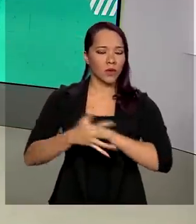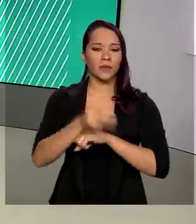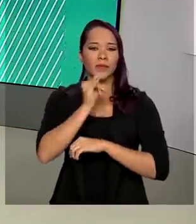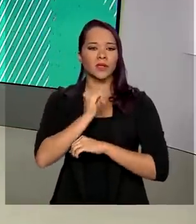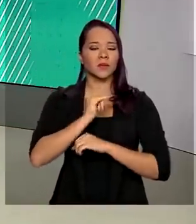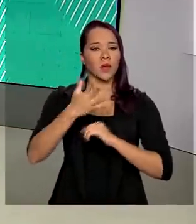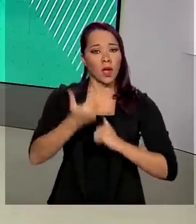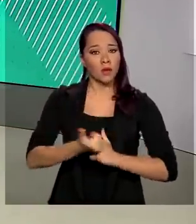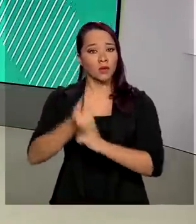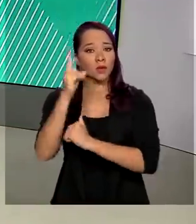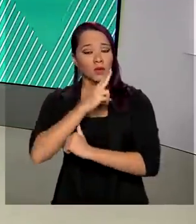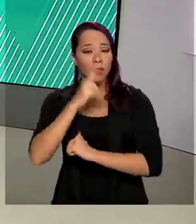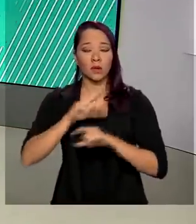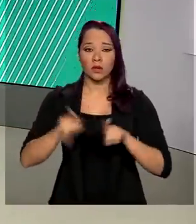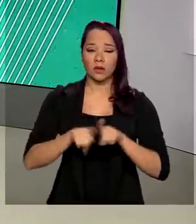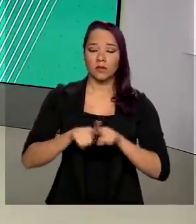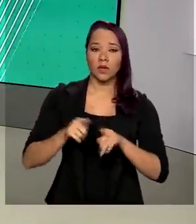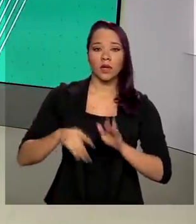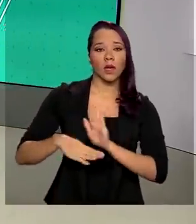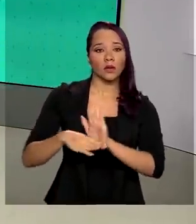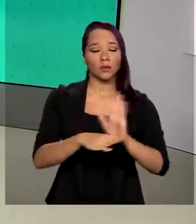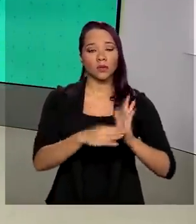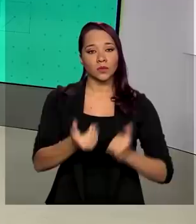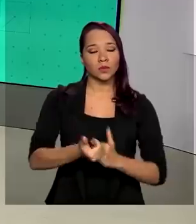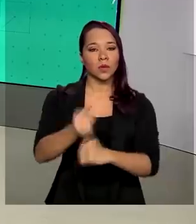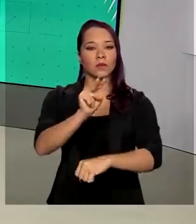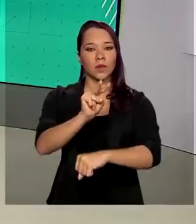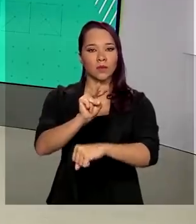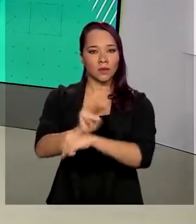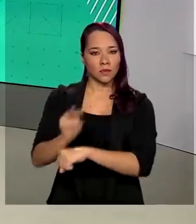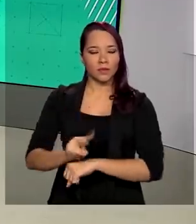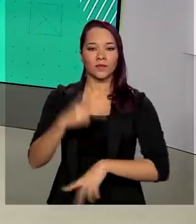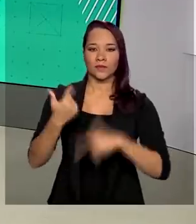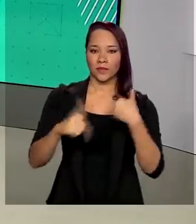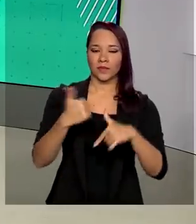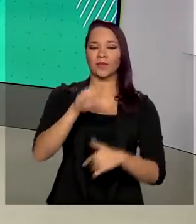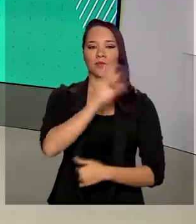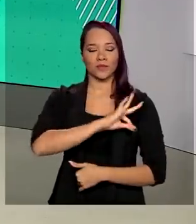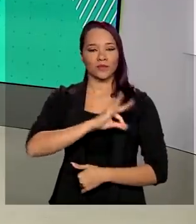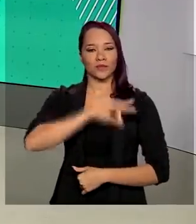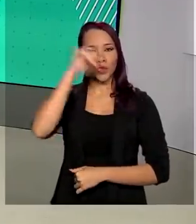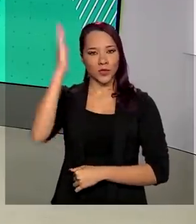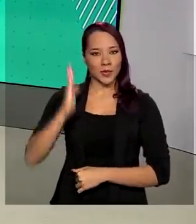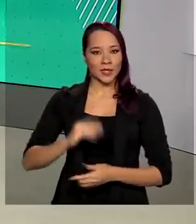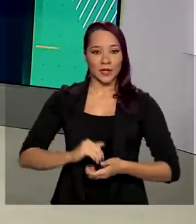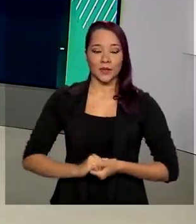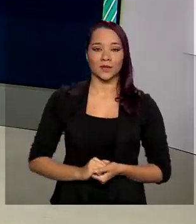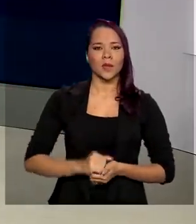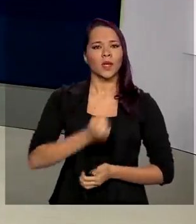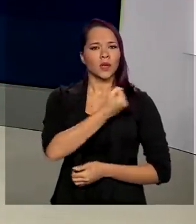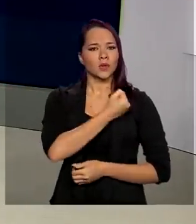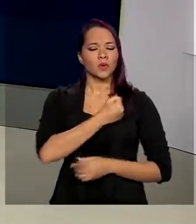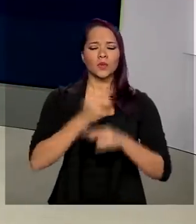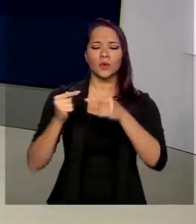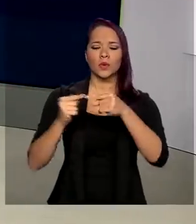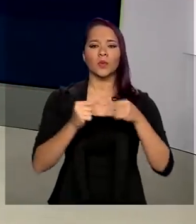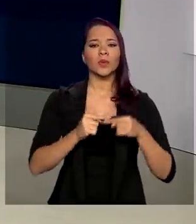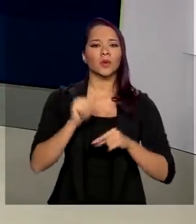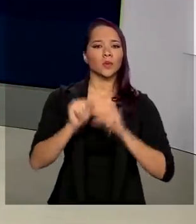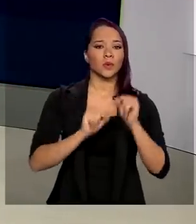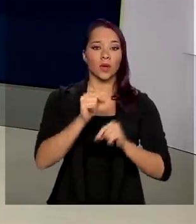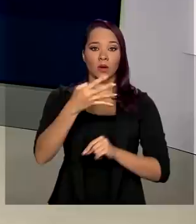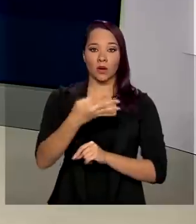emergencial e o benefício para preservar o emprego e a renda dos brasileiros. O número, segundo o IBGE, corresponde a